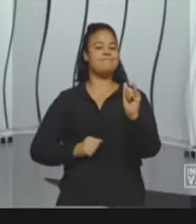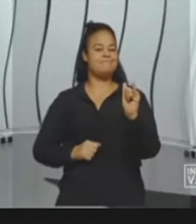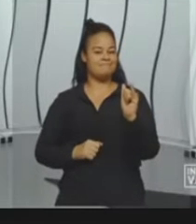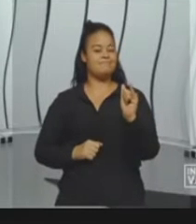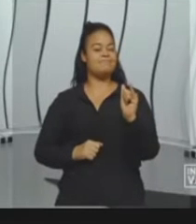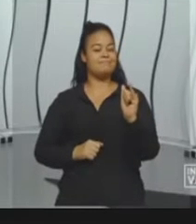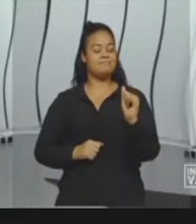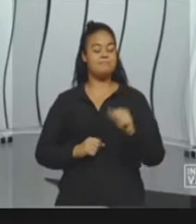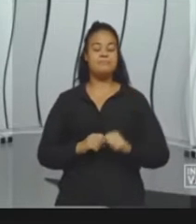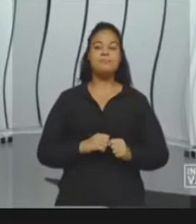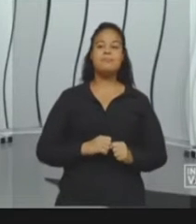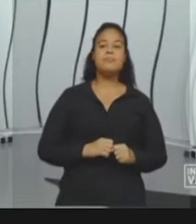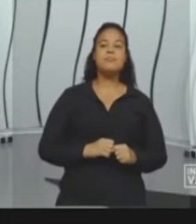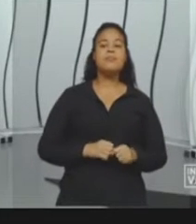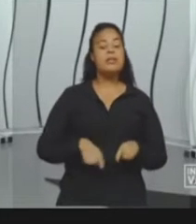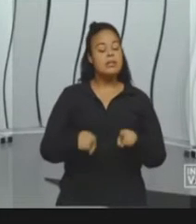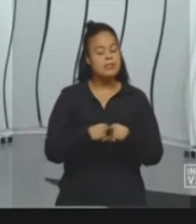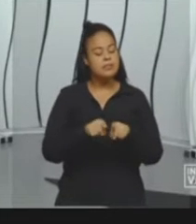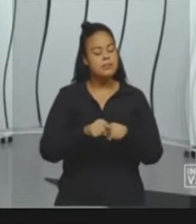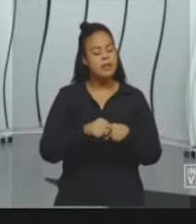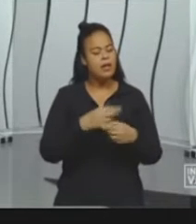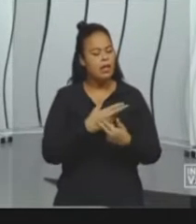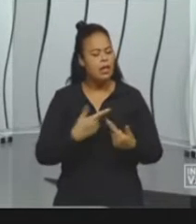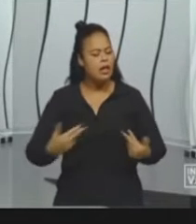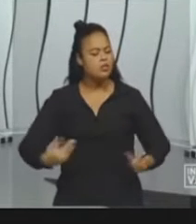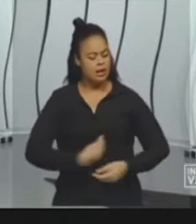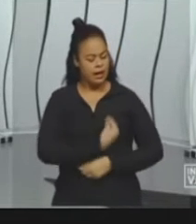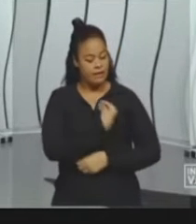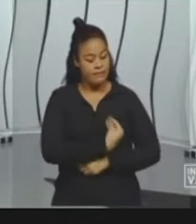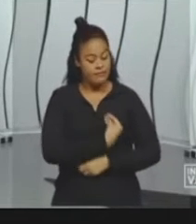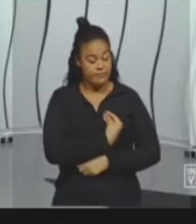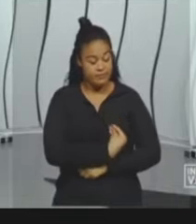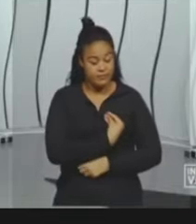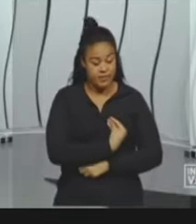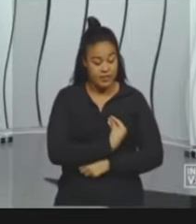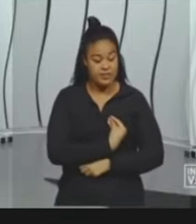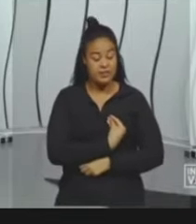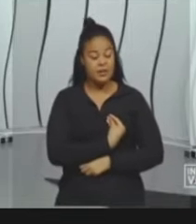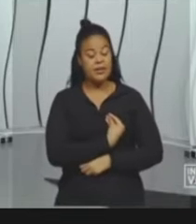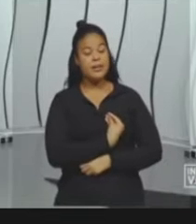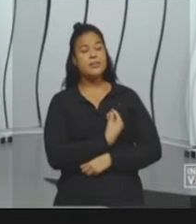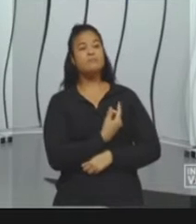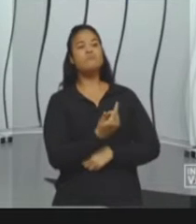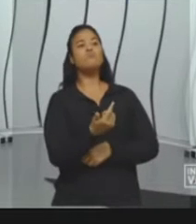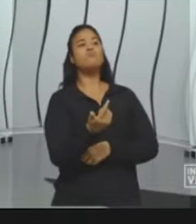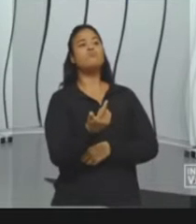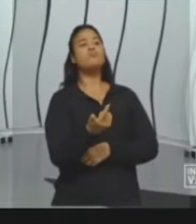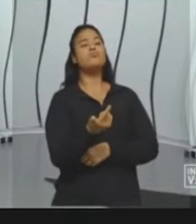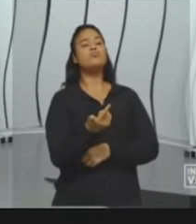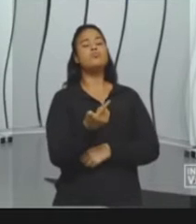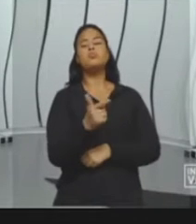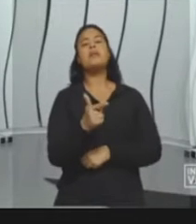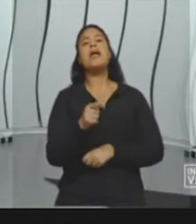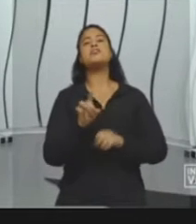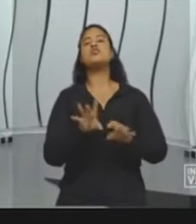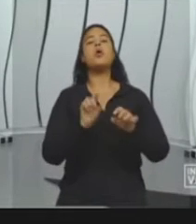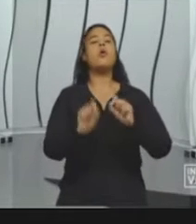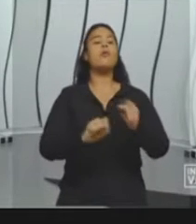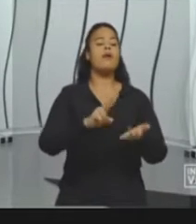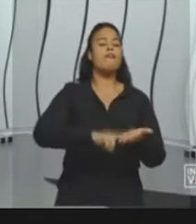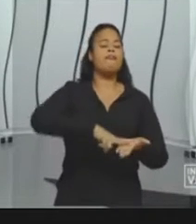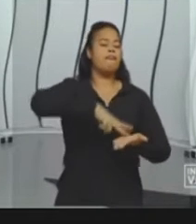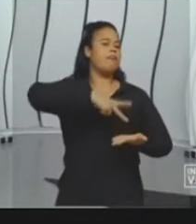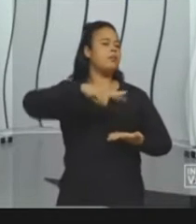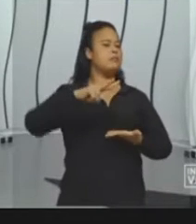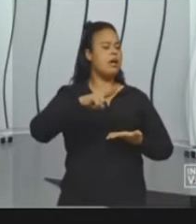Bom, como muitas coisas na vida, não existem só vantagens ou só desvantagens.